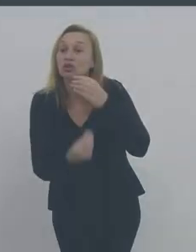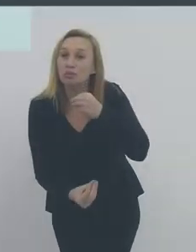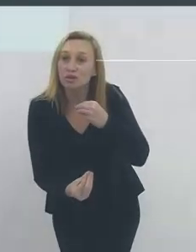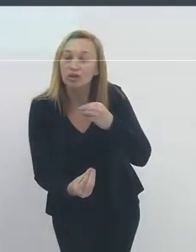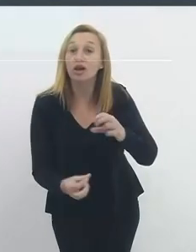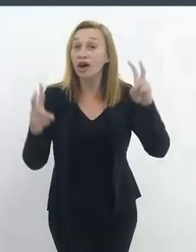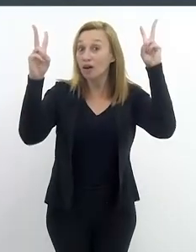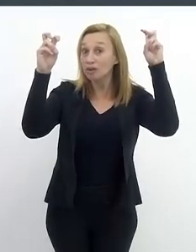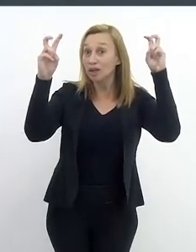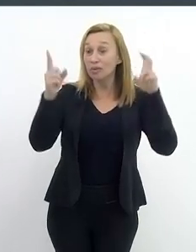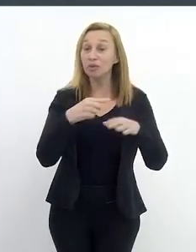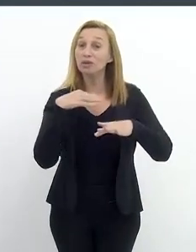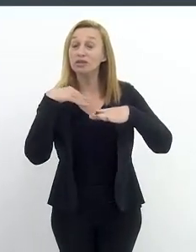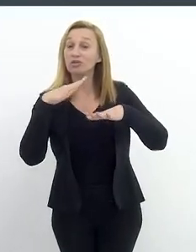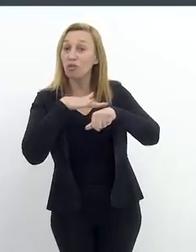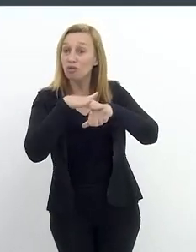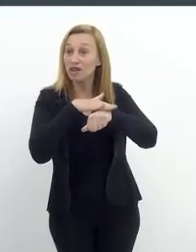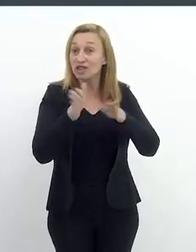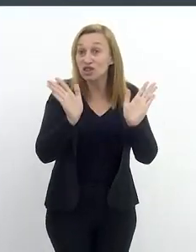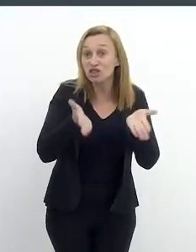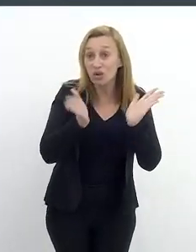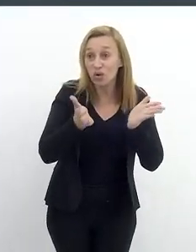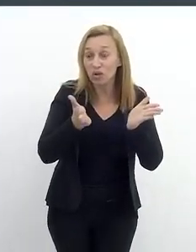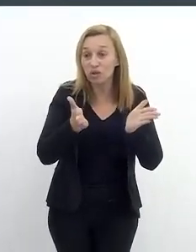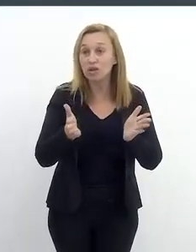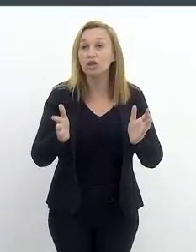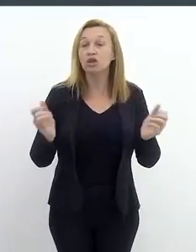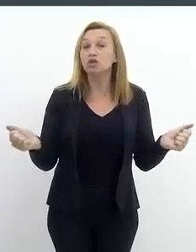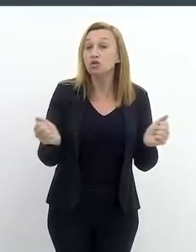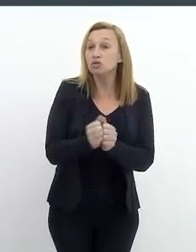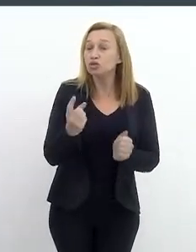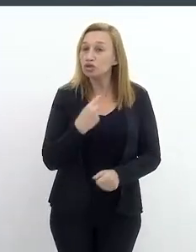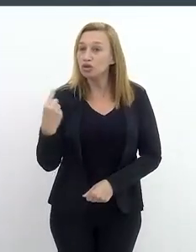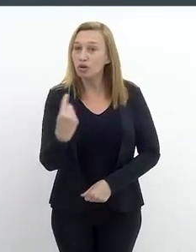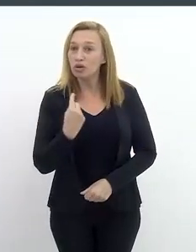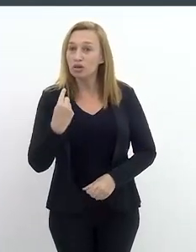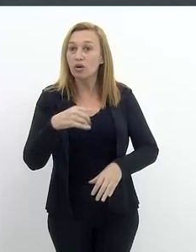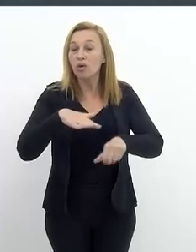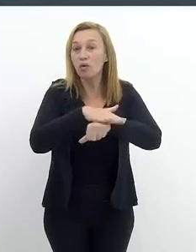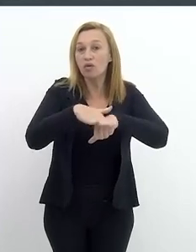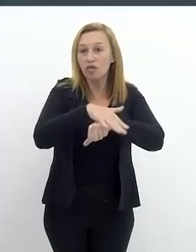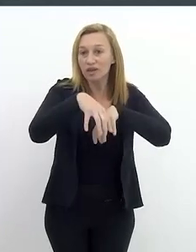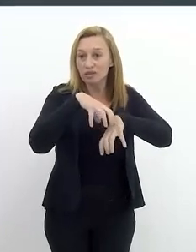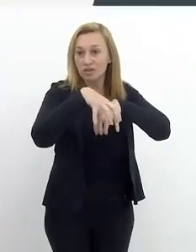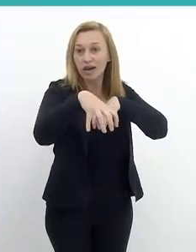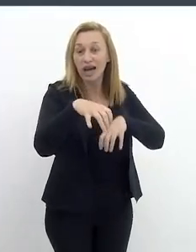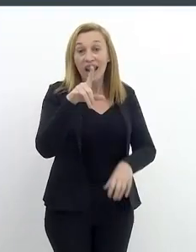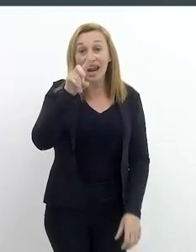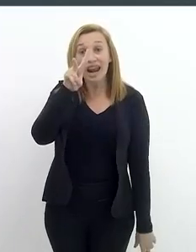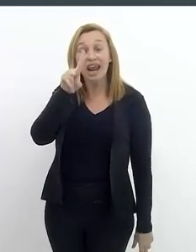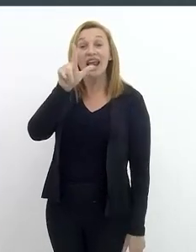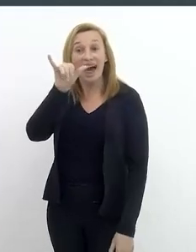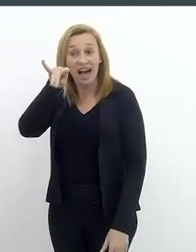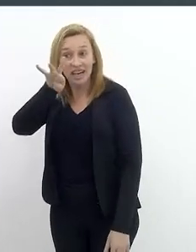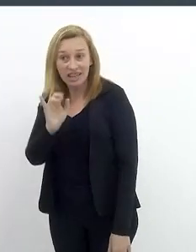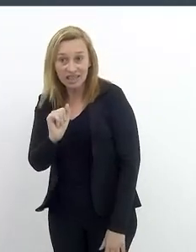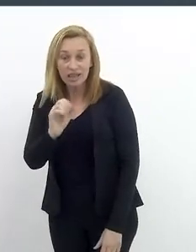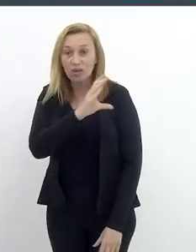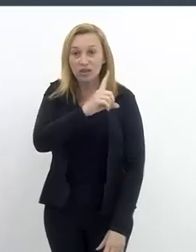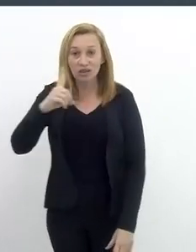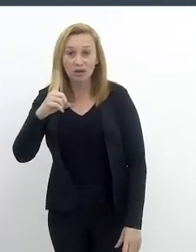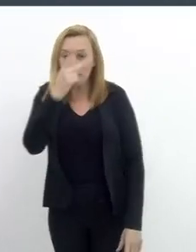Desaparecidos é o tema do nosso bate-papo de hoje. Participam da nossa roda de conversa virtual Larissa Leite,